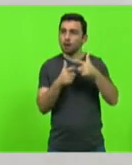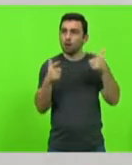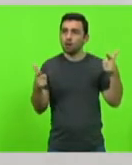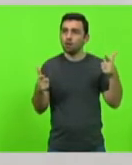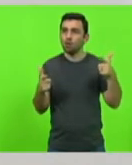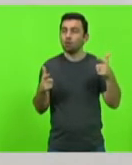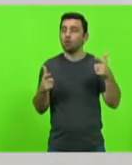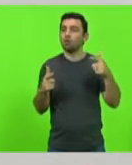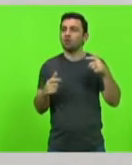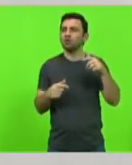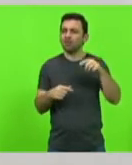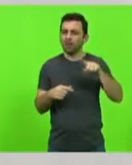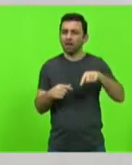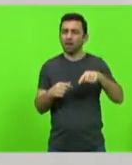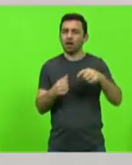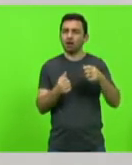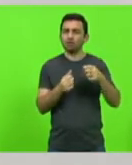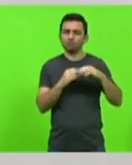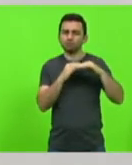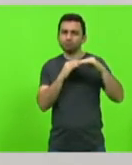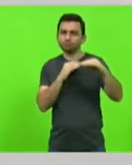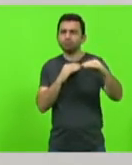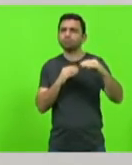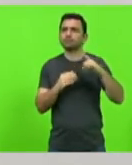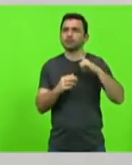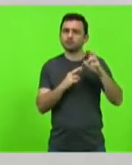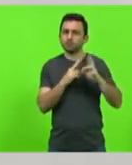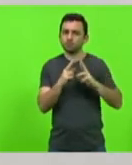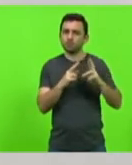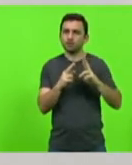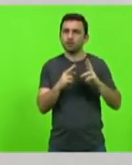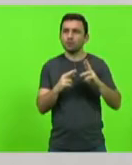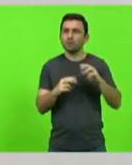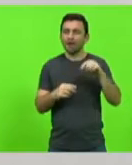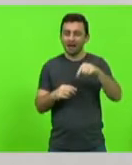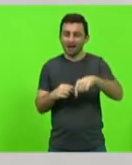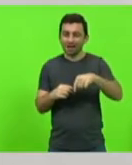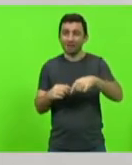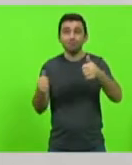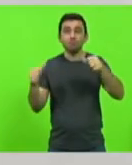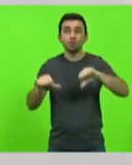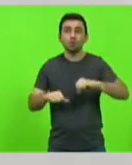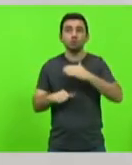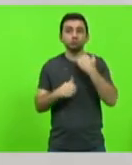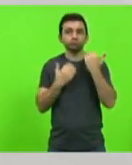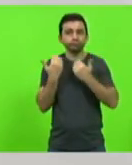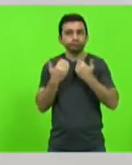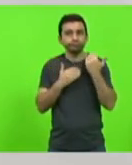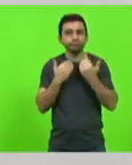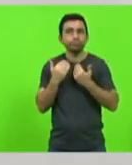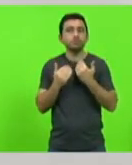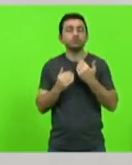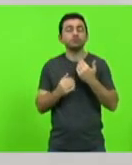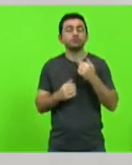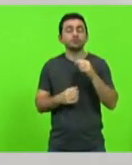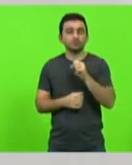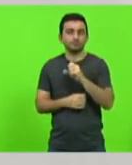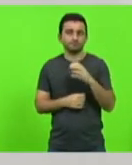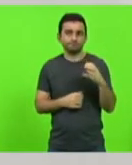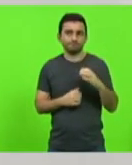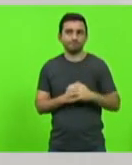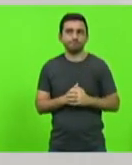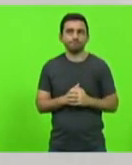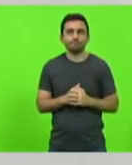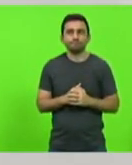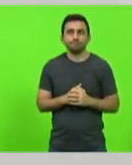nós conseguimos ter mais acidentes fatais em Santa Catarina. Nós temos